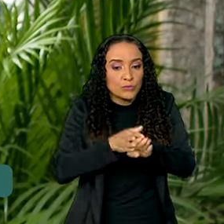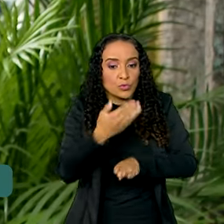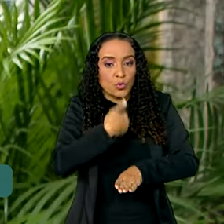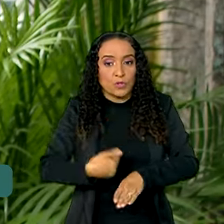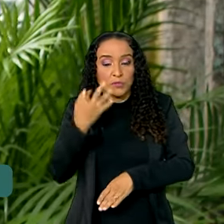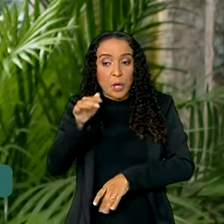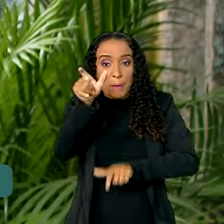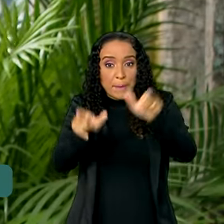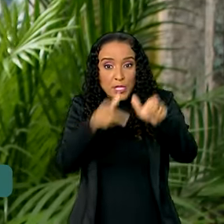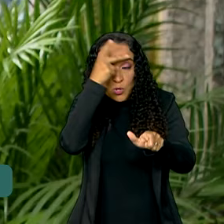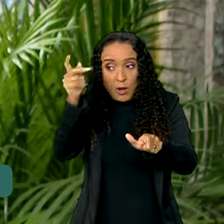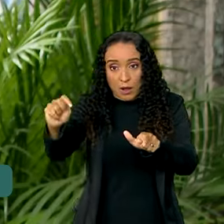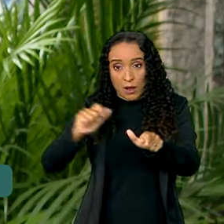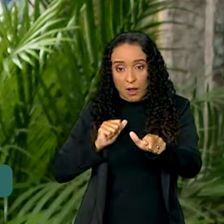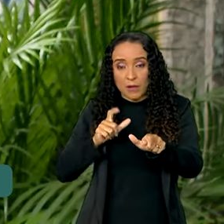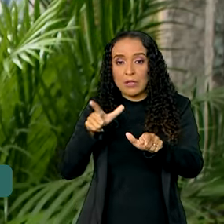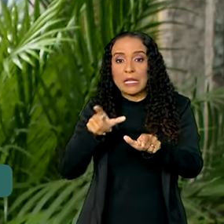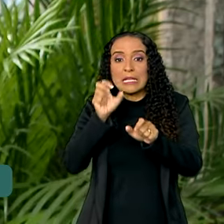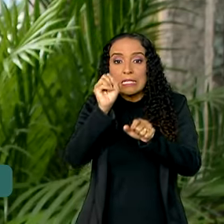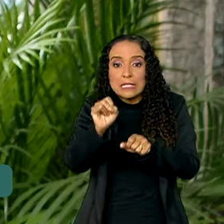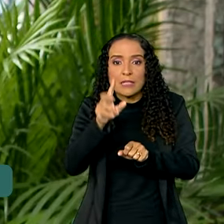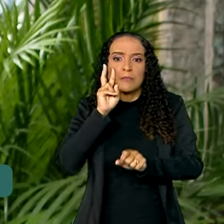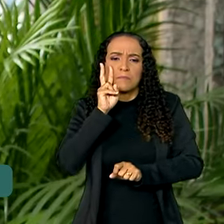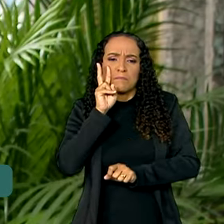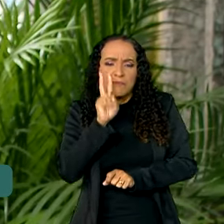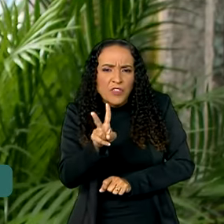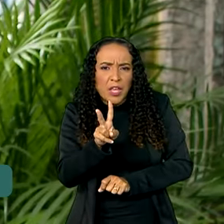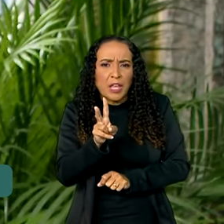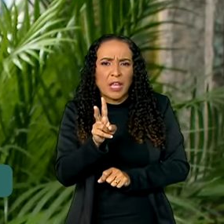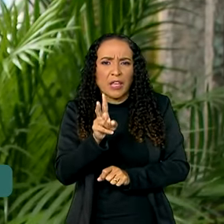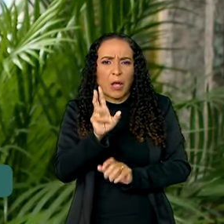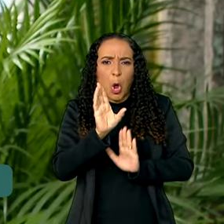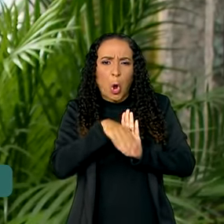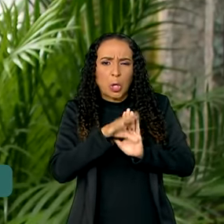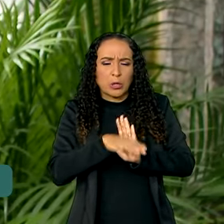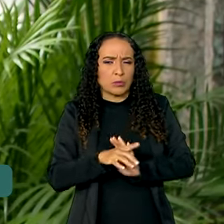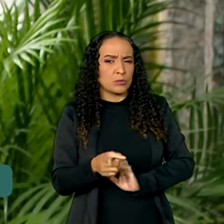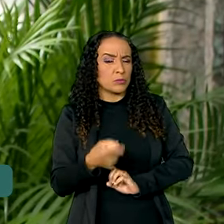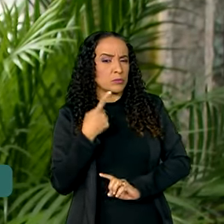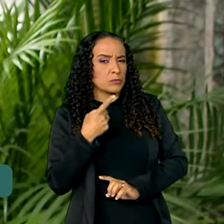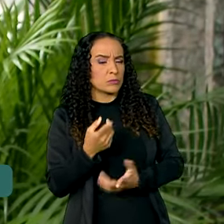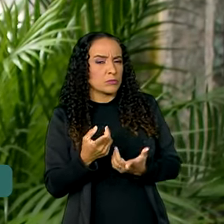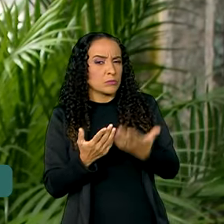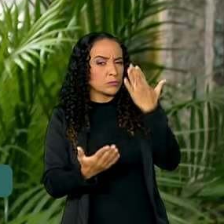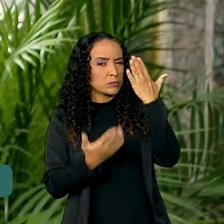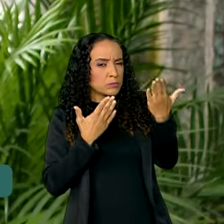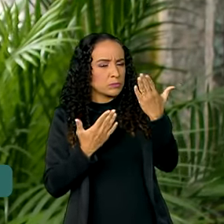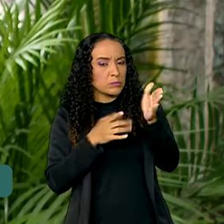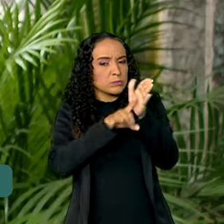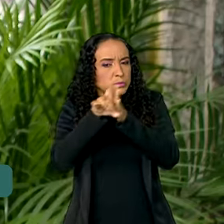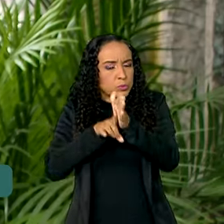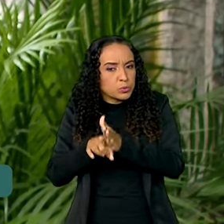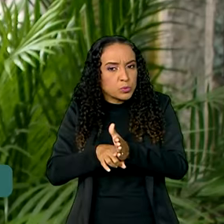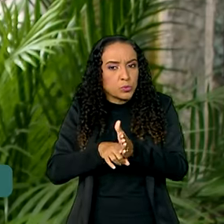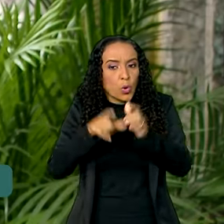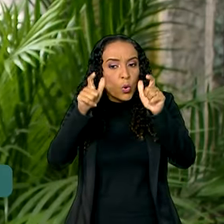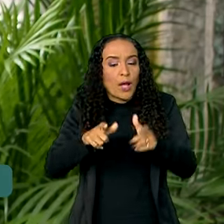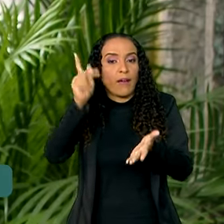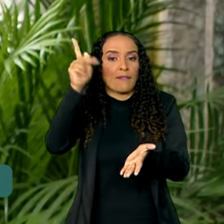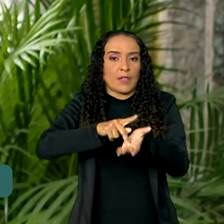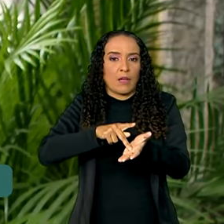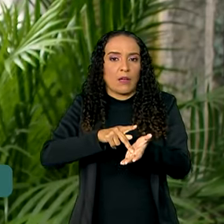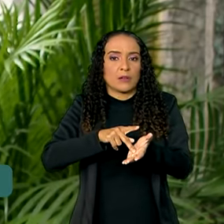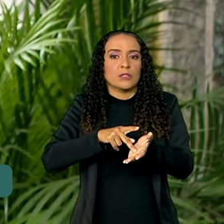beneficiários é que sempre que se depararem com um conteúdo duvidoso que façam a checagem nos canais oficiais.